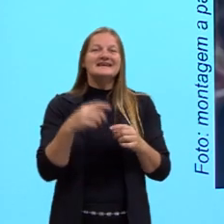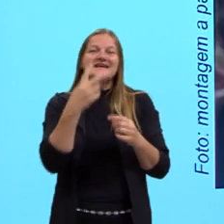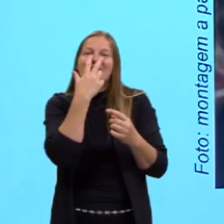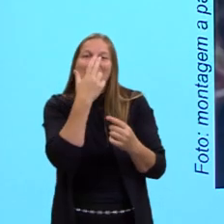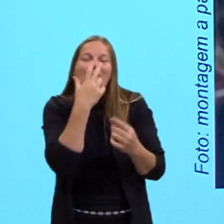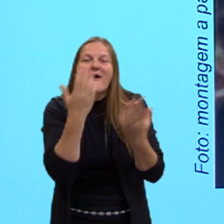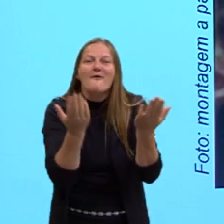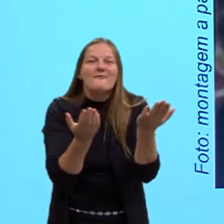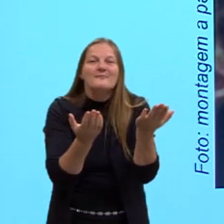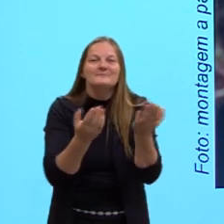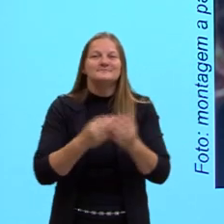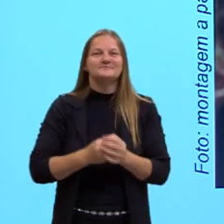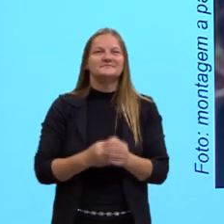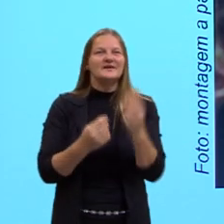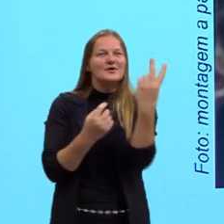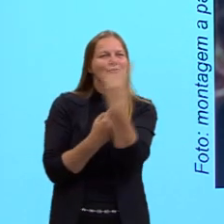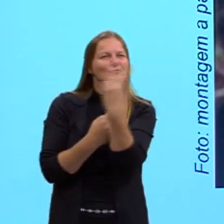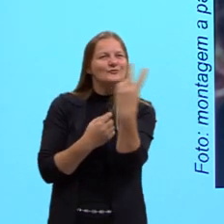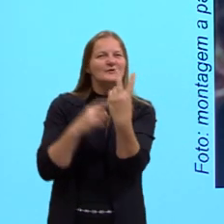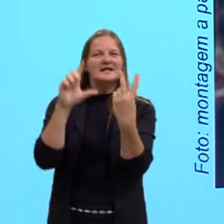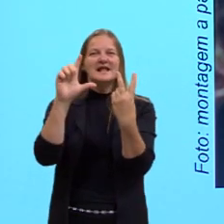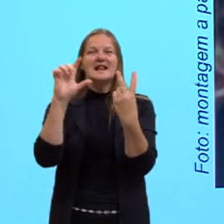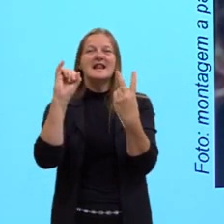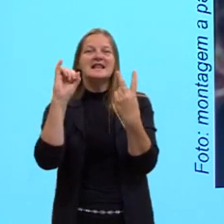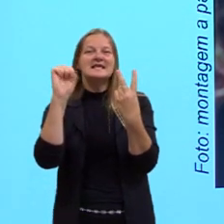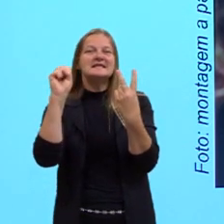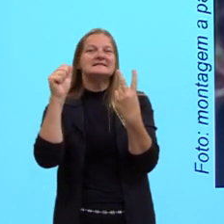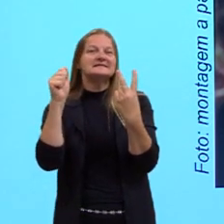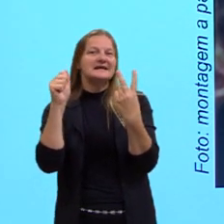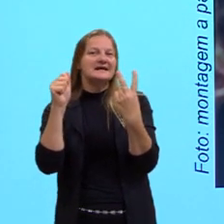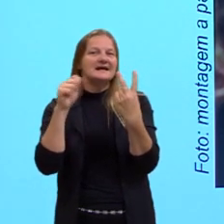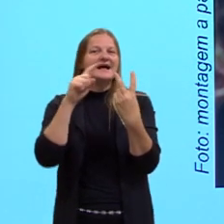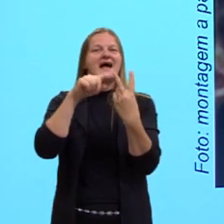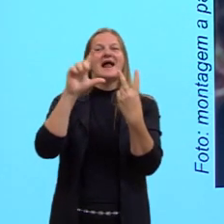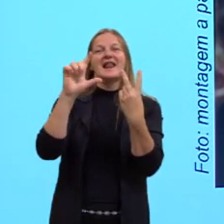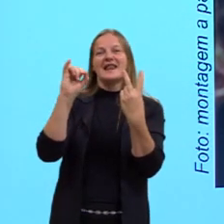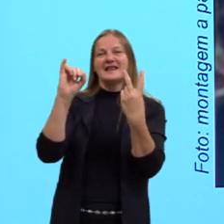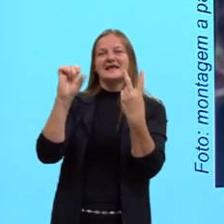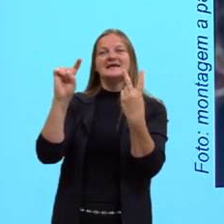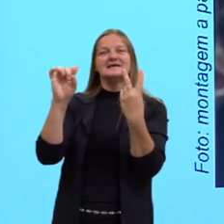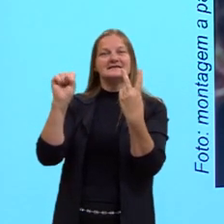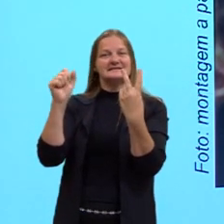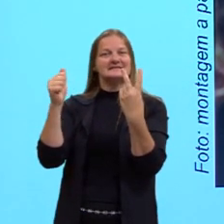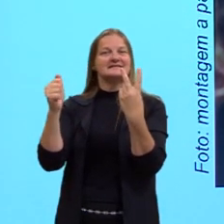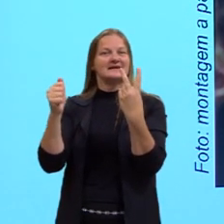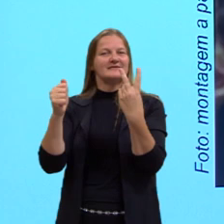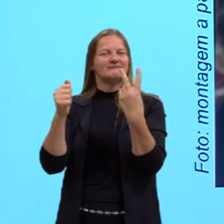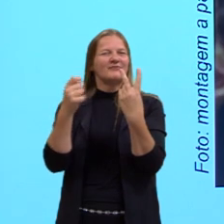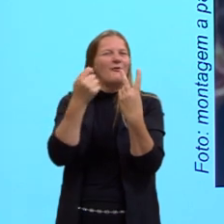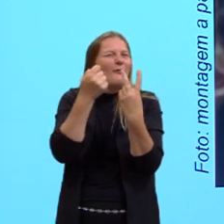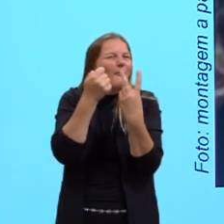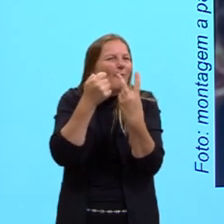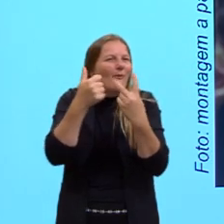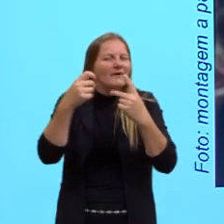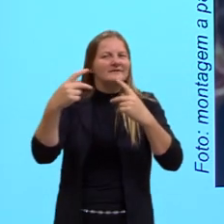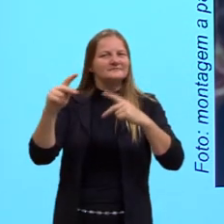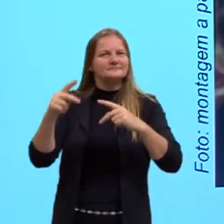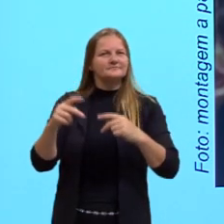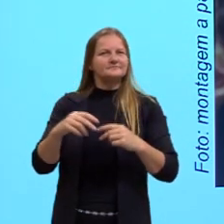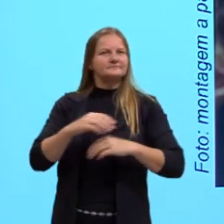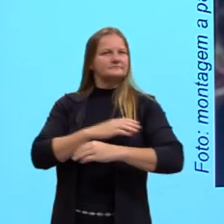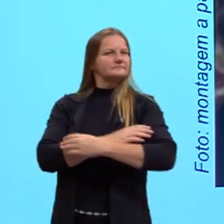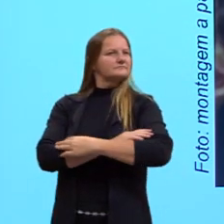Lisa Simpson. São duas lisas. Não são a mesma, mas são bem parecidas. Então, o que é essa cara?